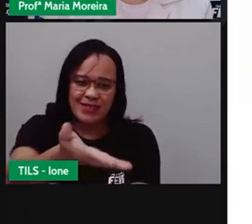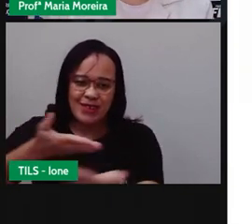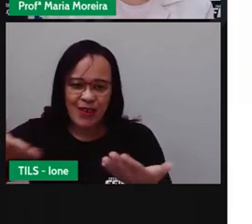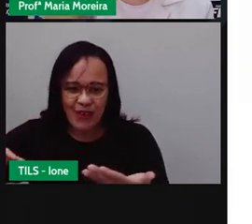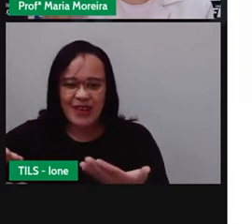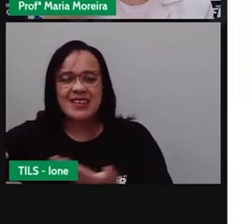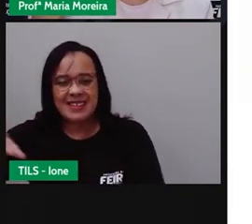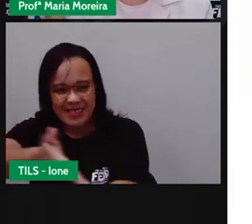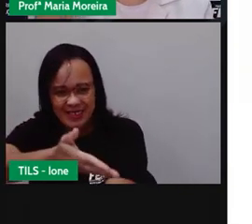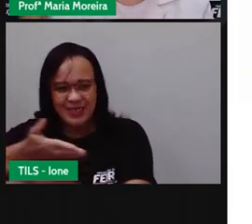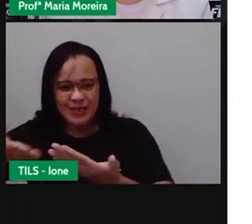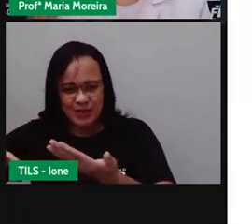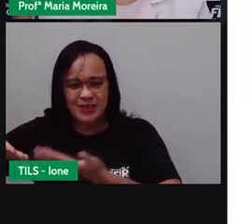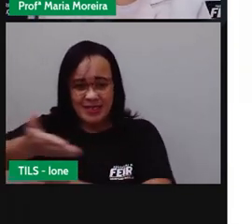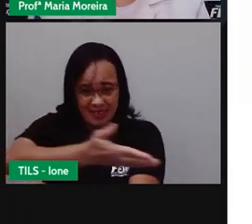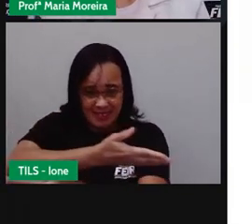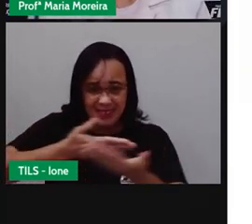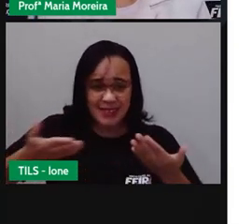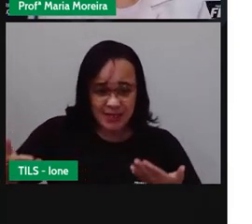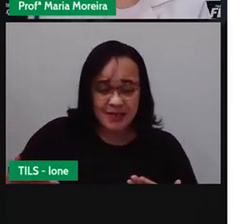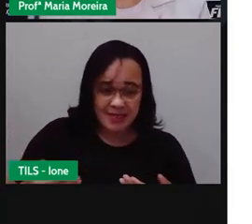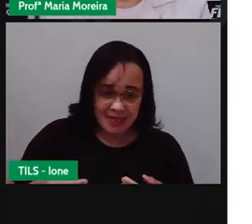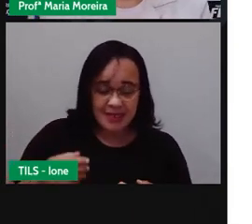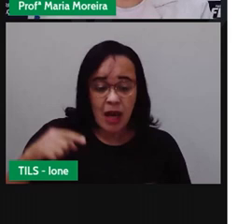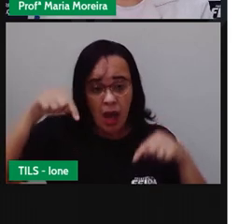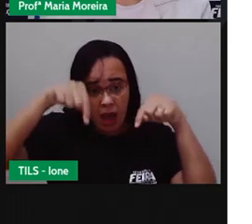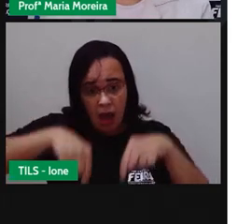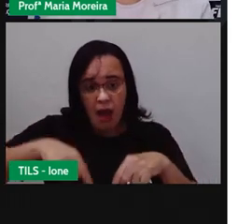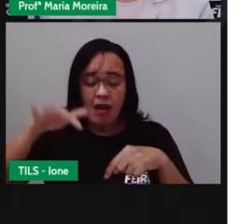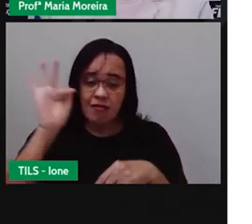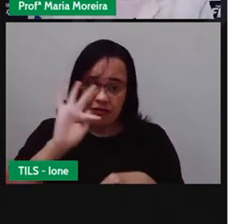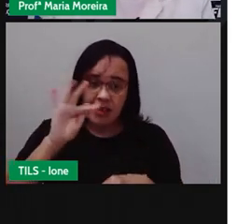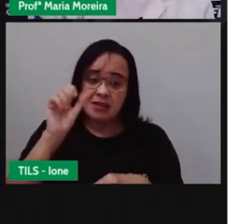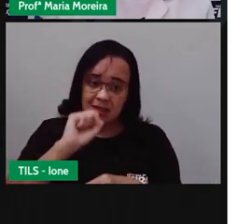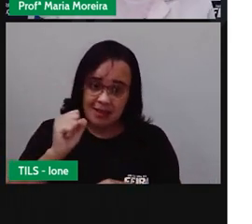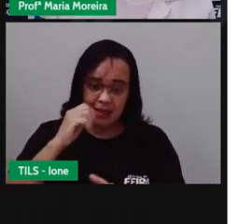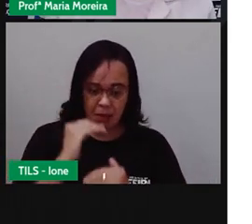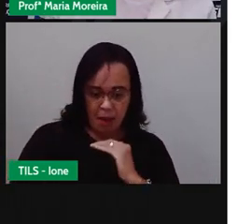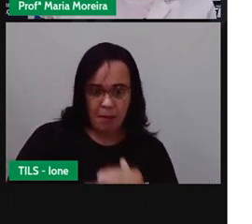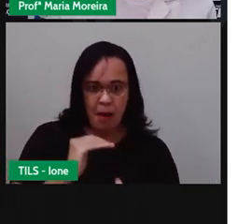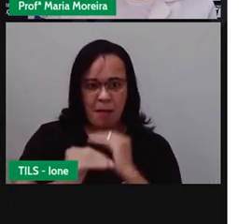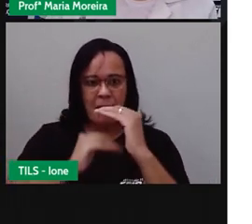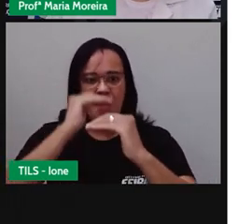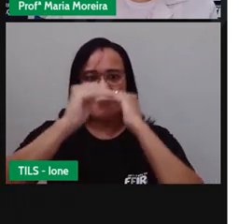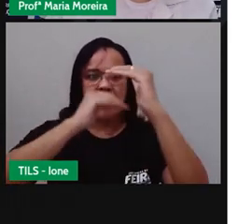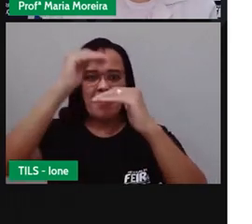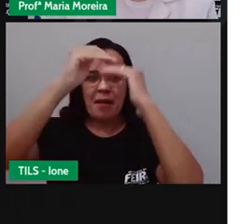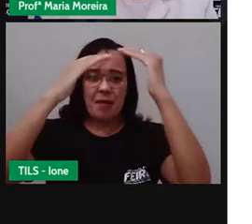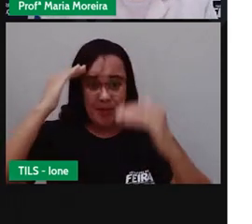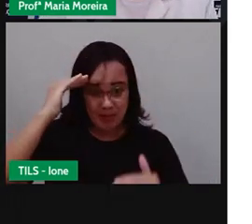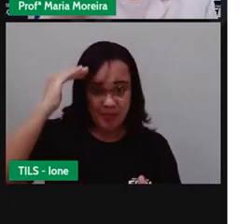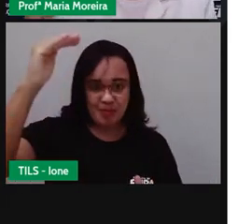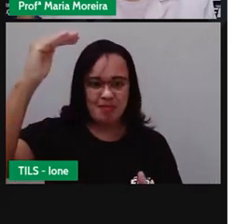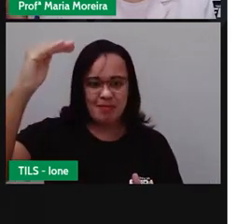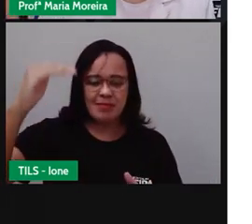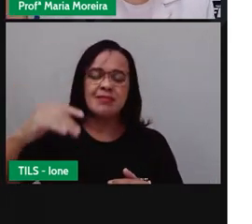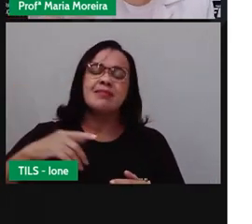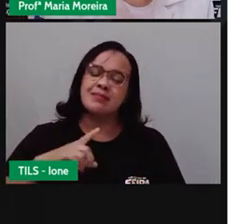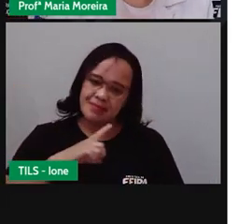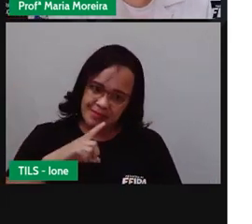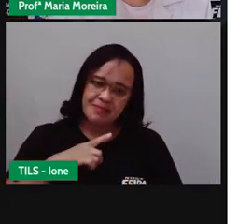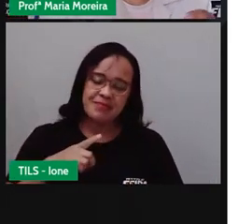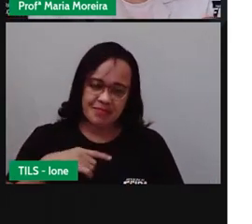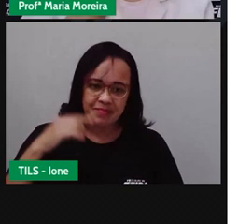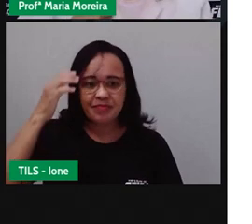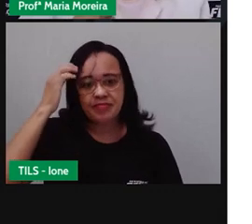bem importante porque desenvolveu o quê? A nossa cidade. E aí, olha só, lembra também que o quê? As pessoas iam